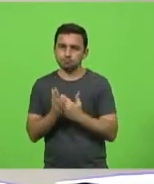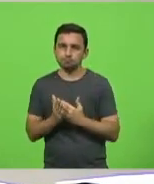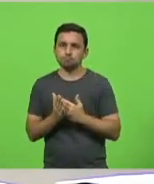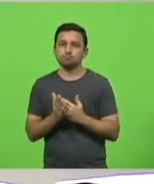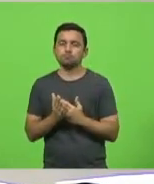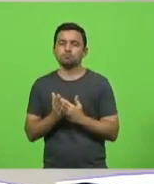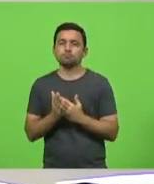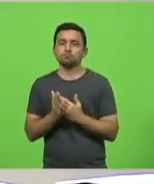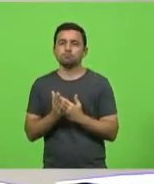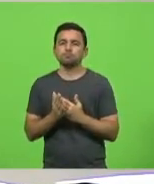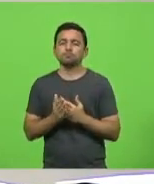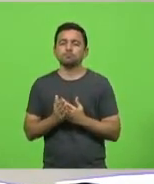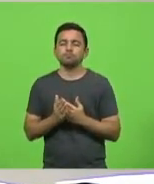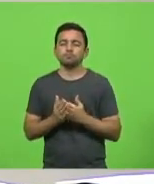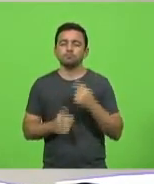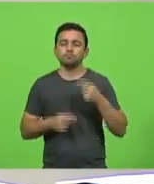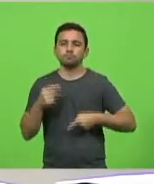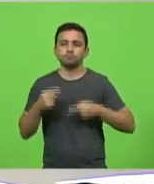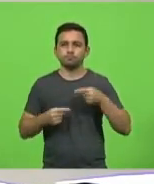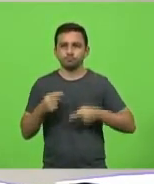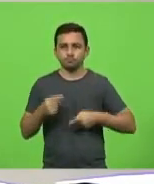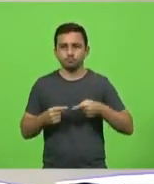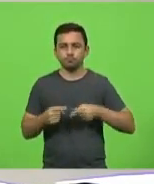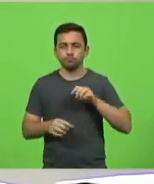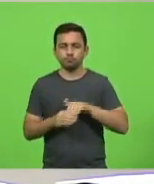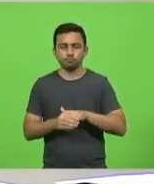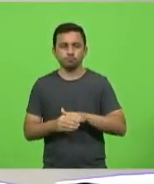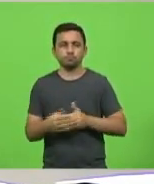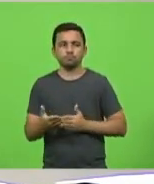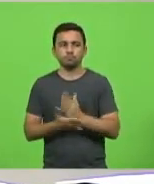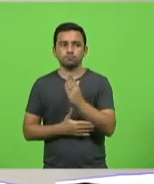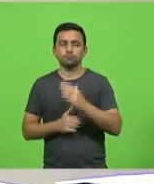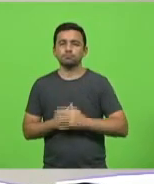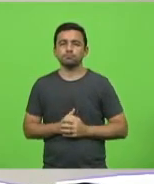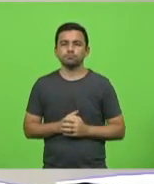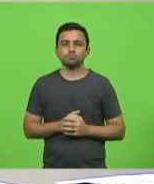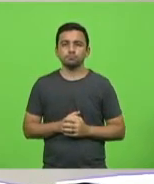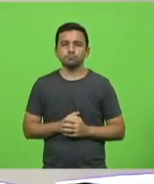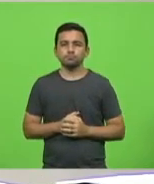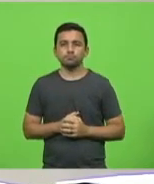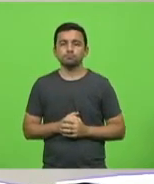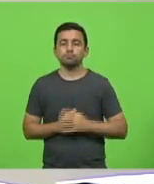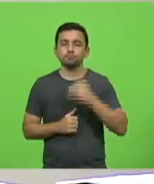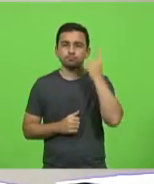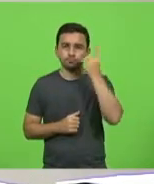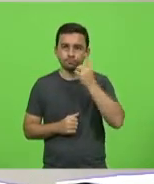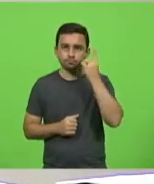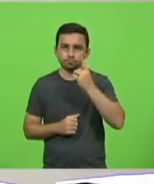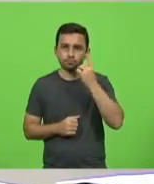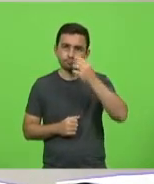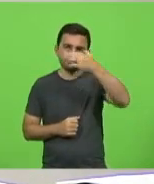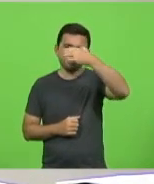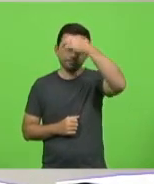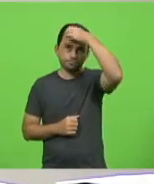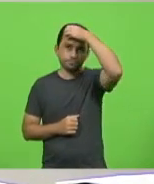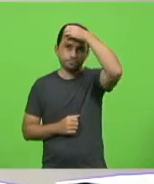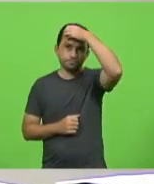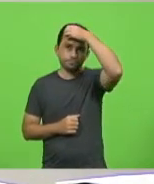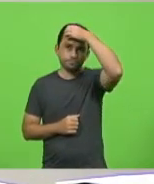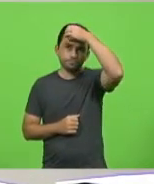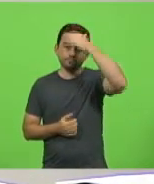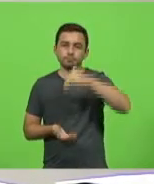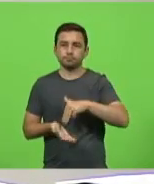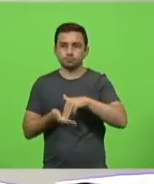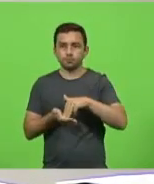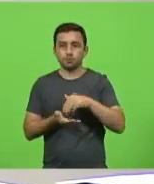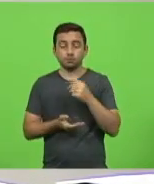Em discussão, em votação, aprovado. Deputado Coronel Mousselin. Moção número